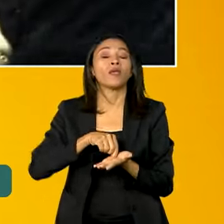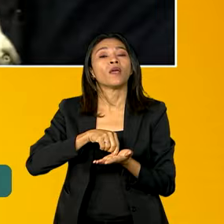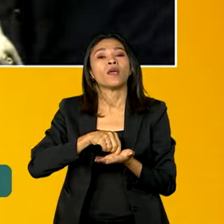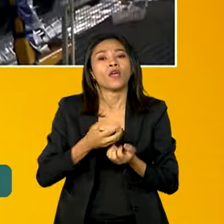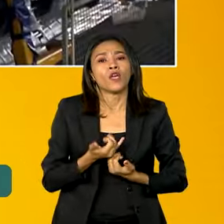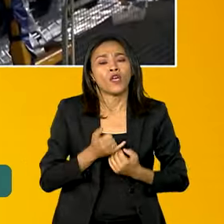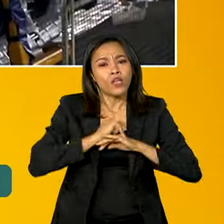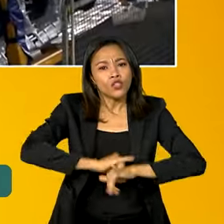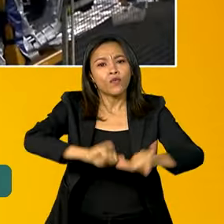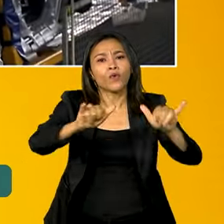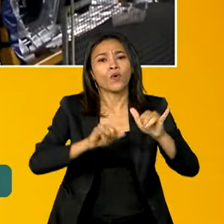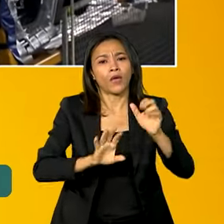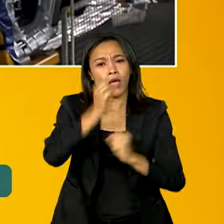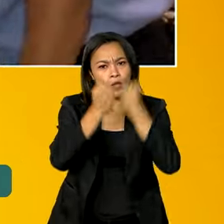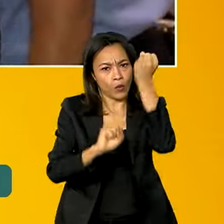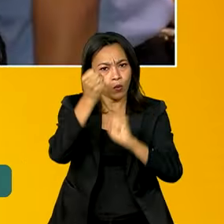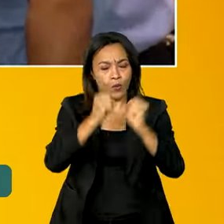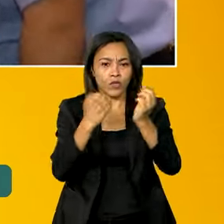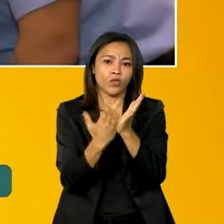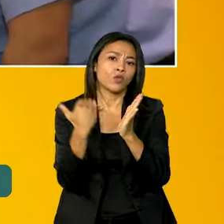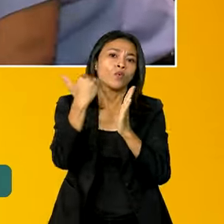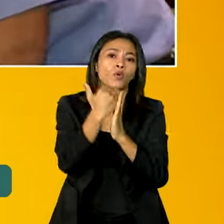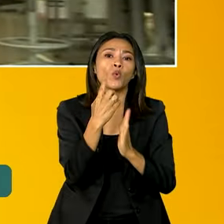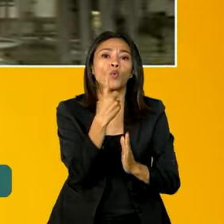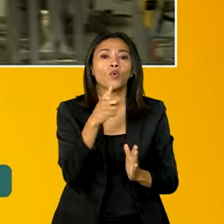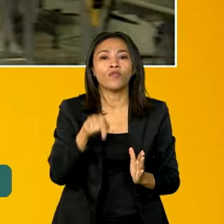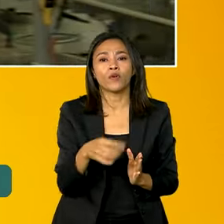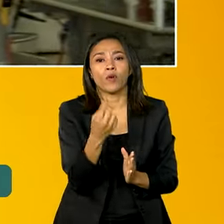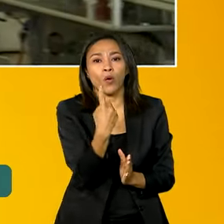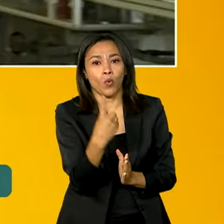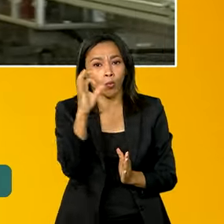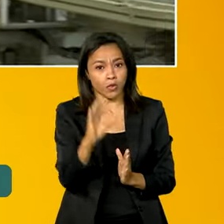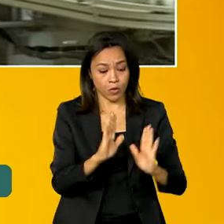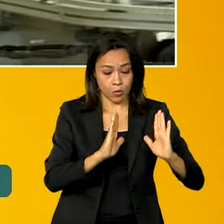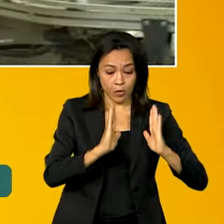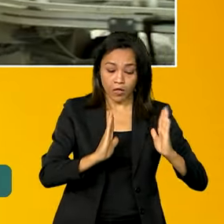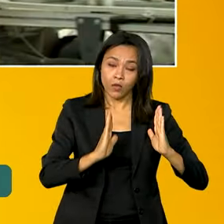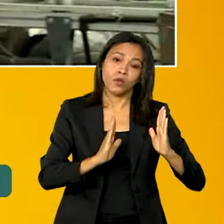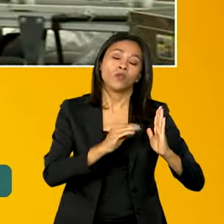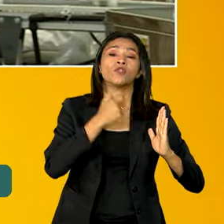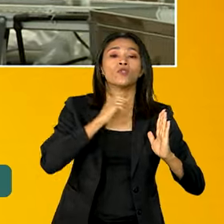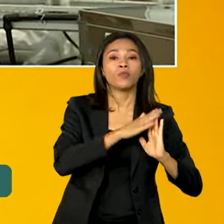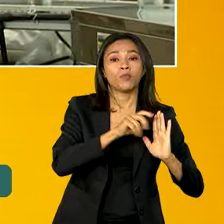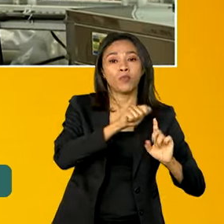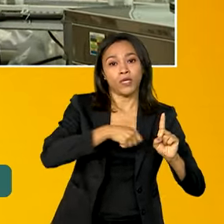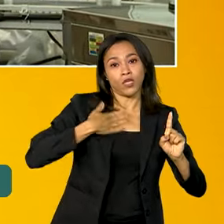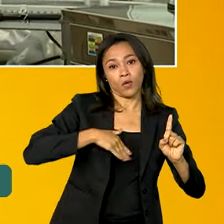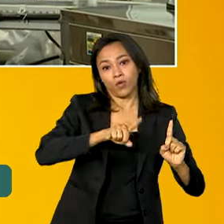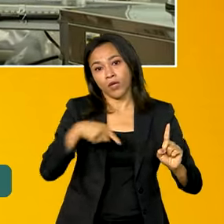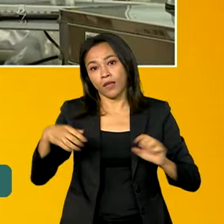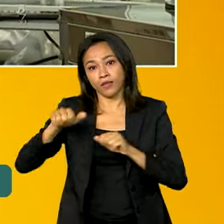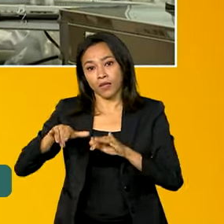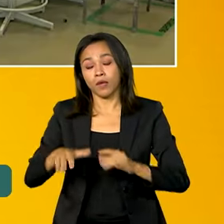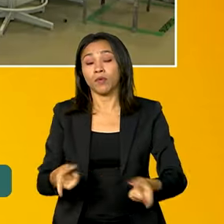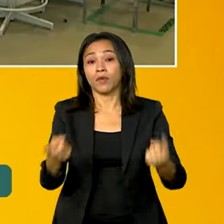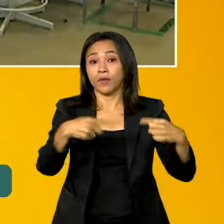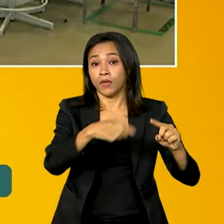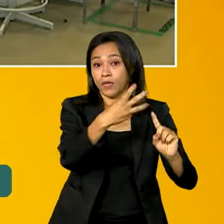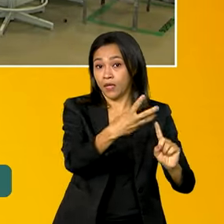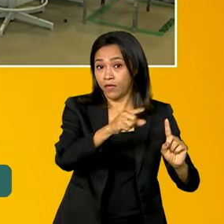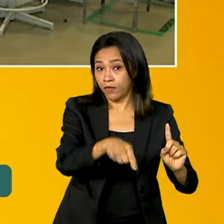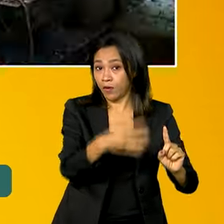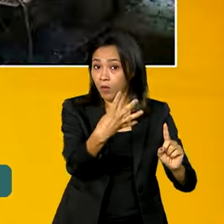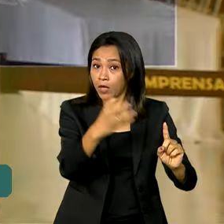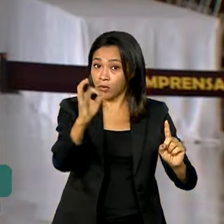brasileira subiu 1,1% de agosto a setembro e 3,4% em relação